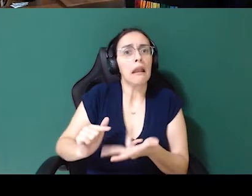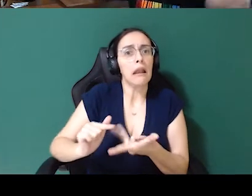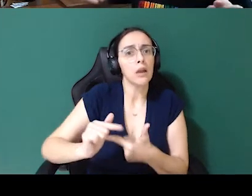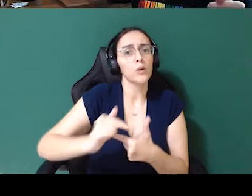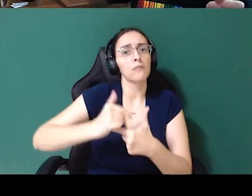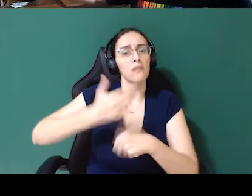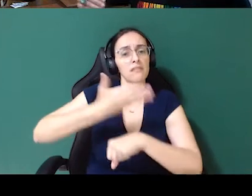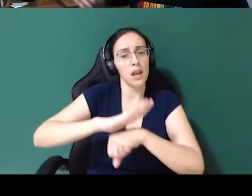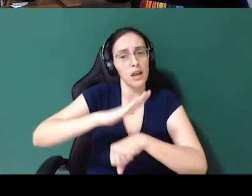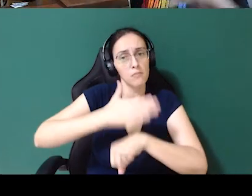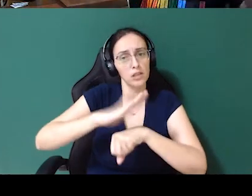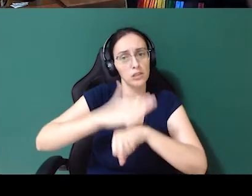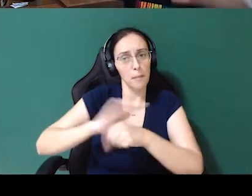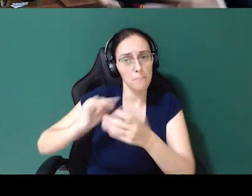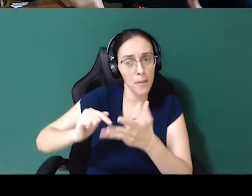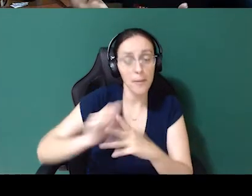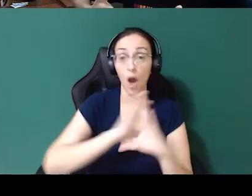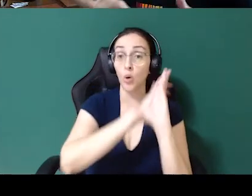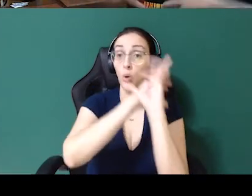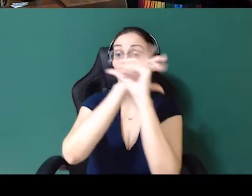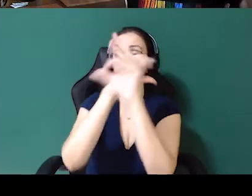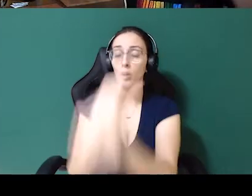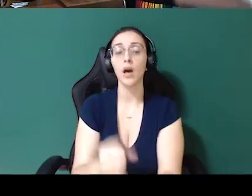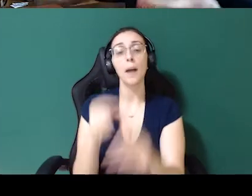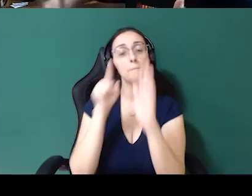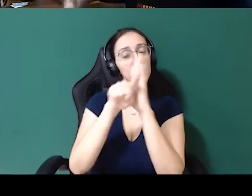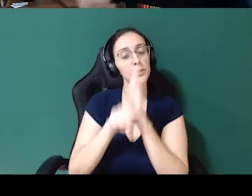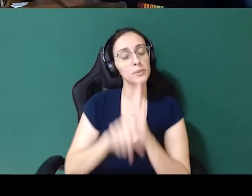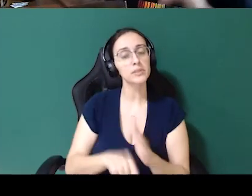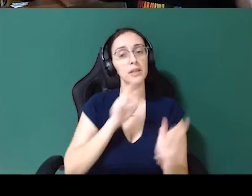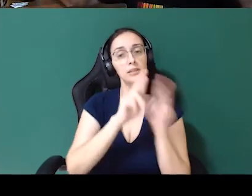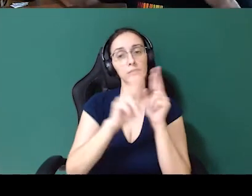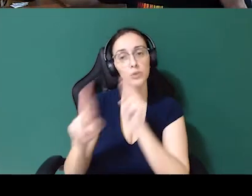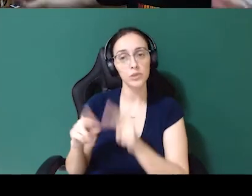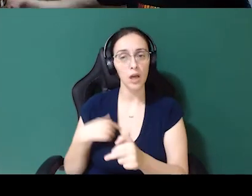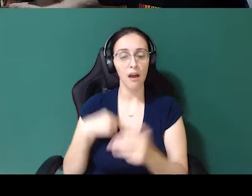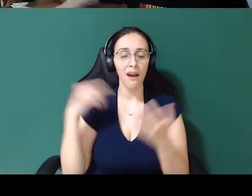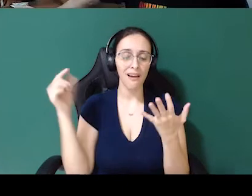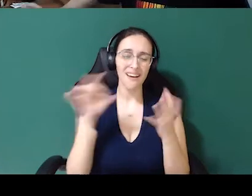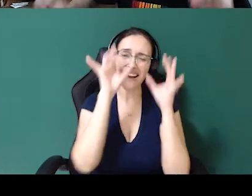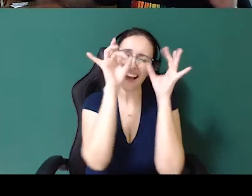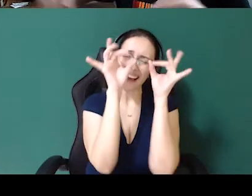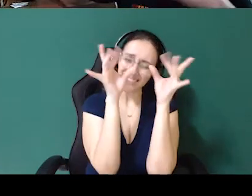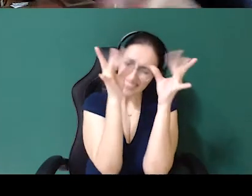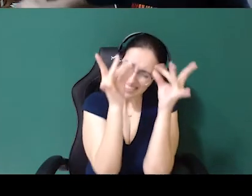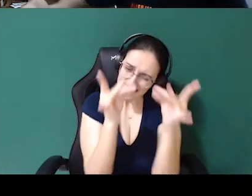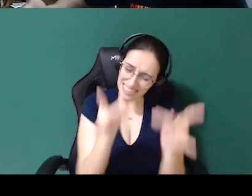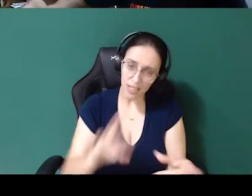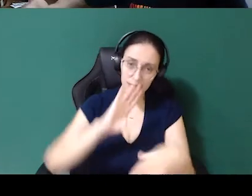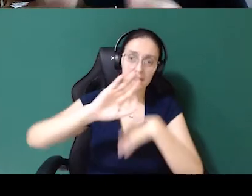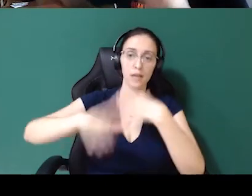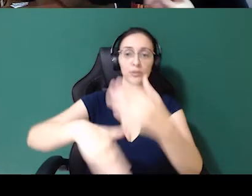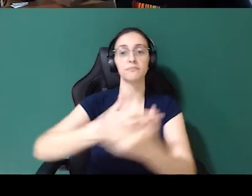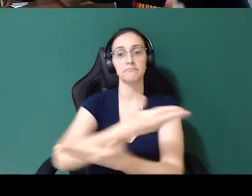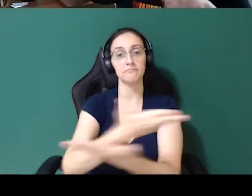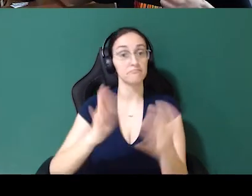um treinamento do senso, mostrando quais são as perguntas, quais são as respostas, o que é cada coisa, e em seguida passei.